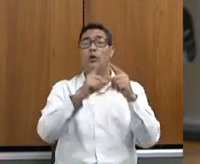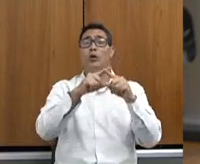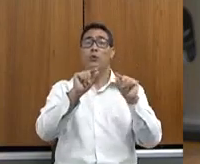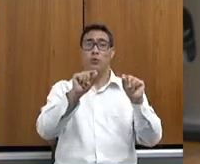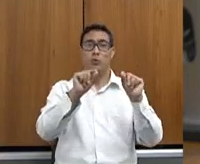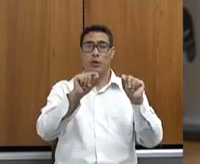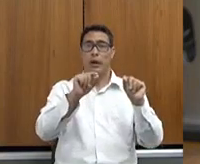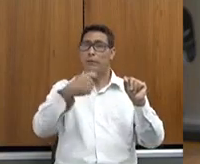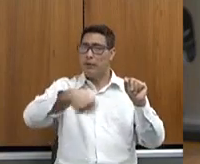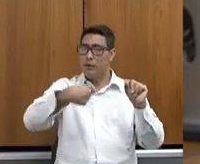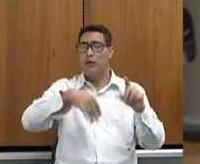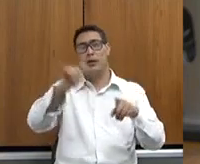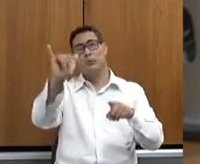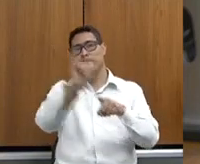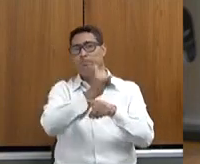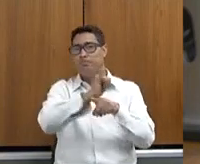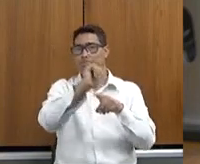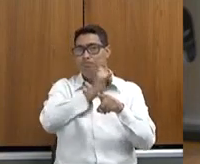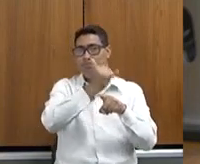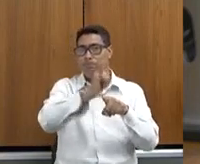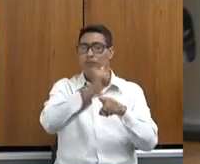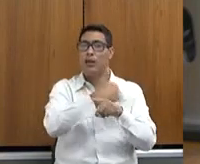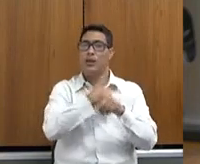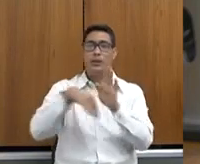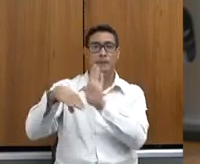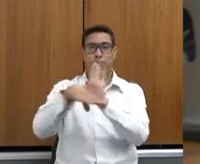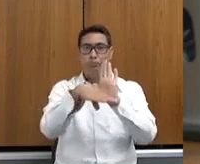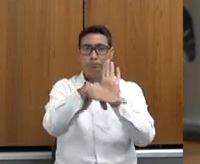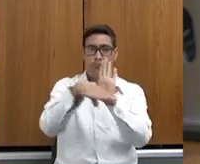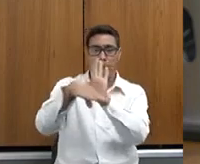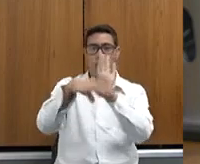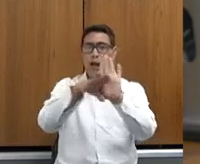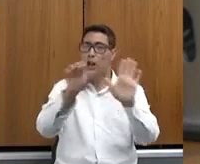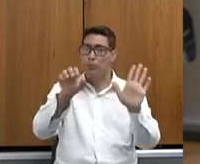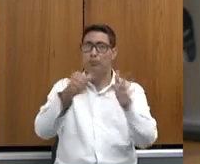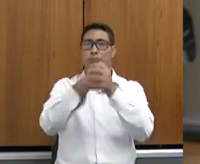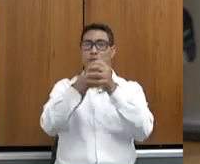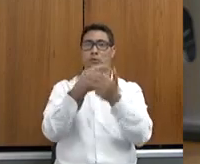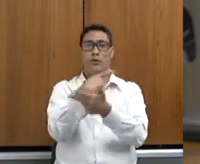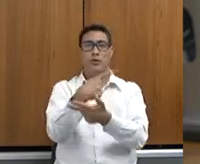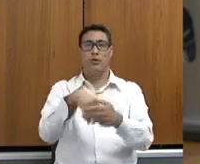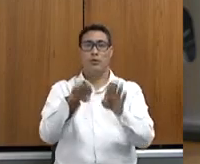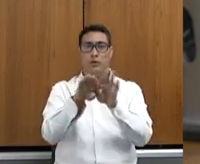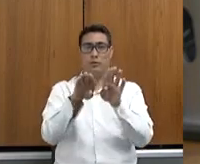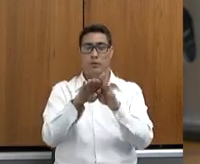estratégia para que consigamos também proteger-nos nesse sentido.